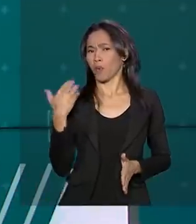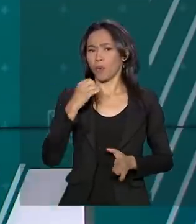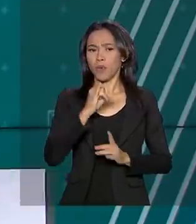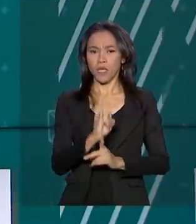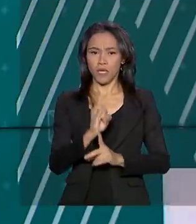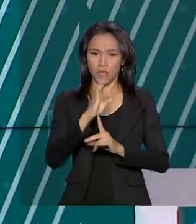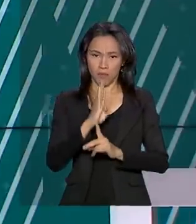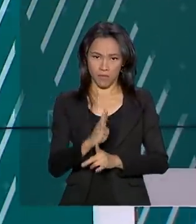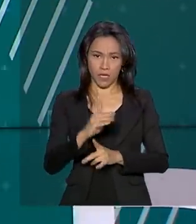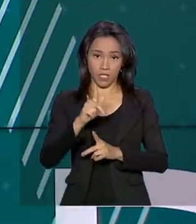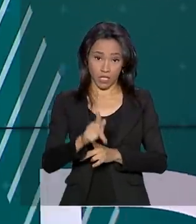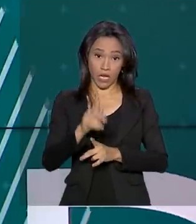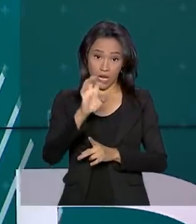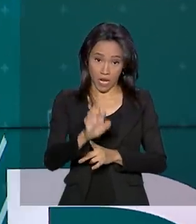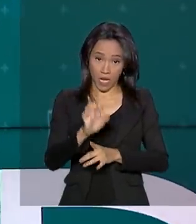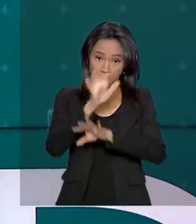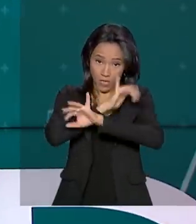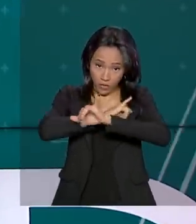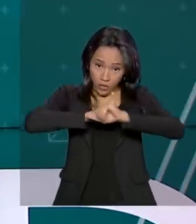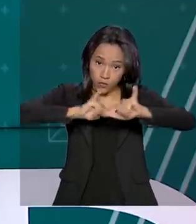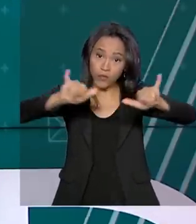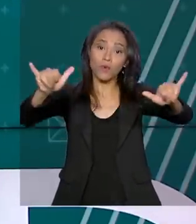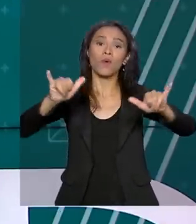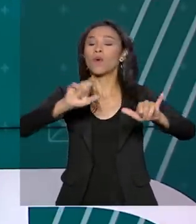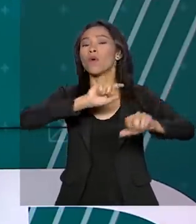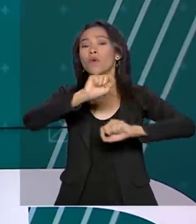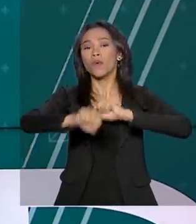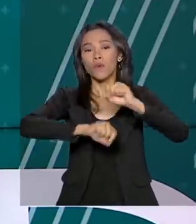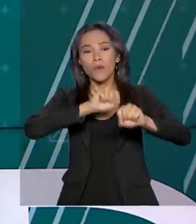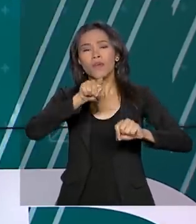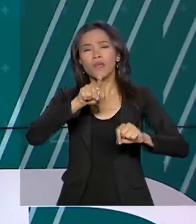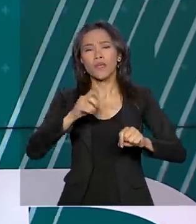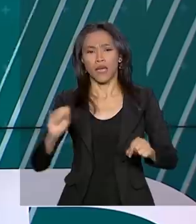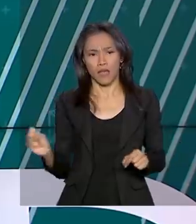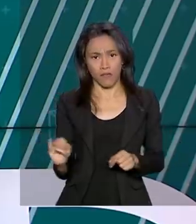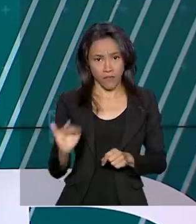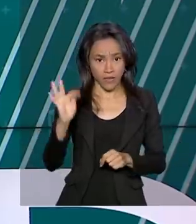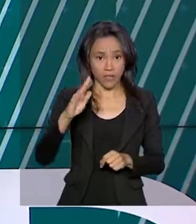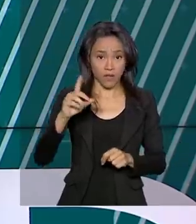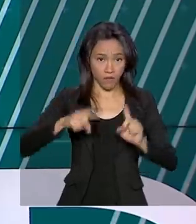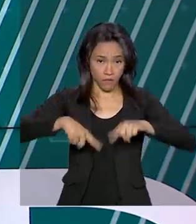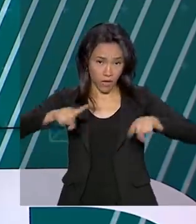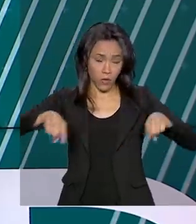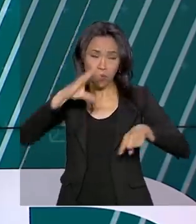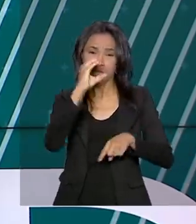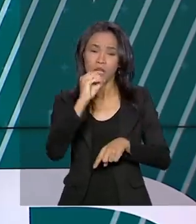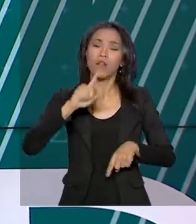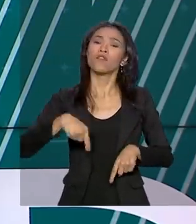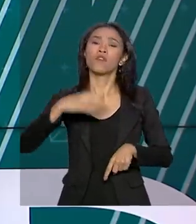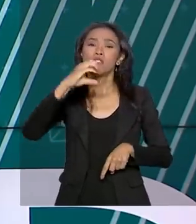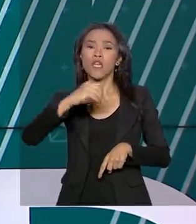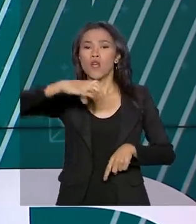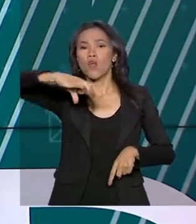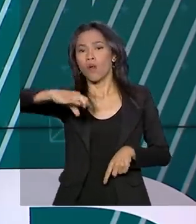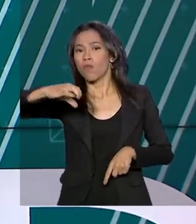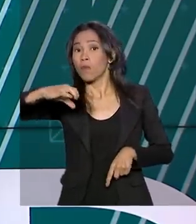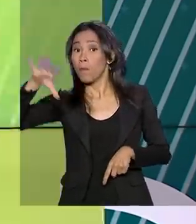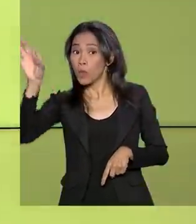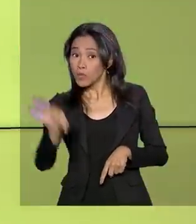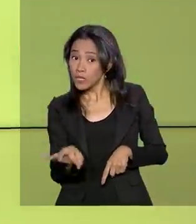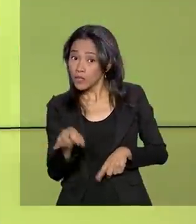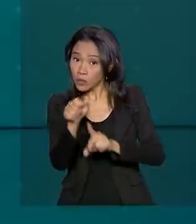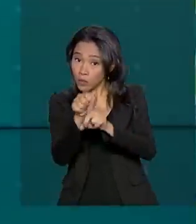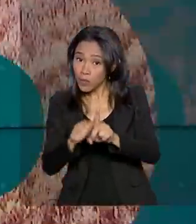que o índice nacional de preços ao consumidor amplo, considerado uma prévia da inflação, variou 0,09% em outubro,